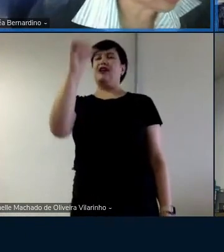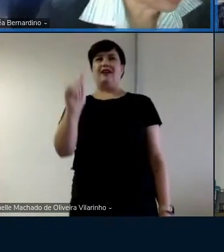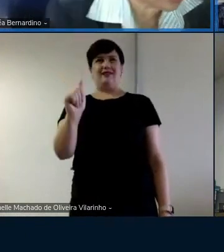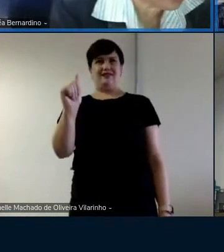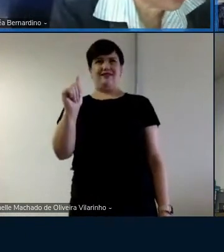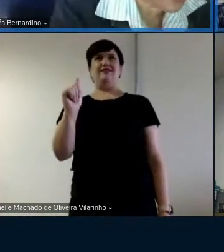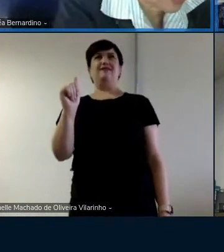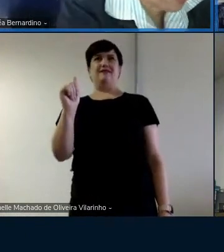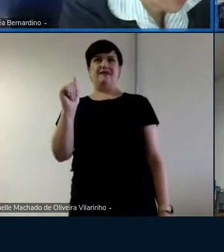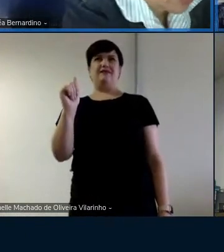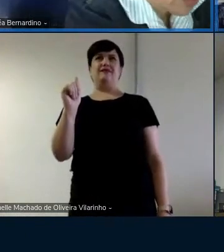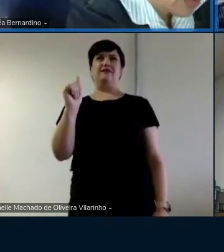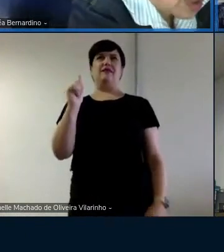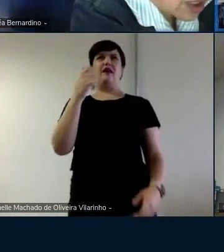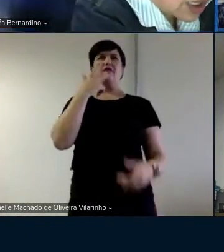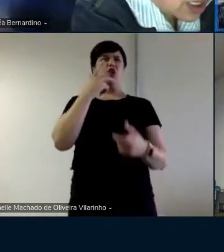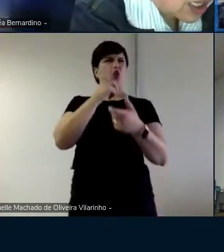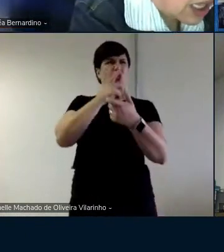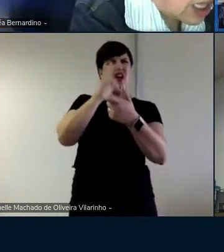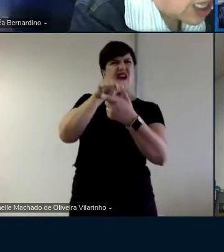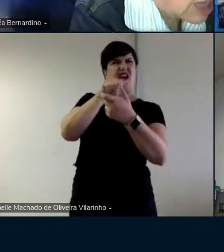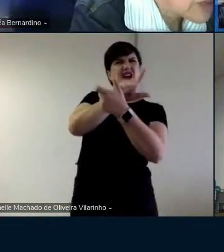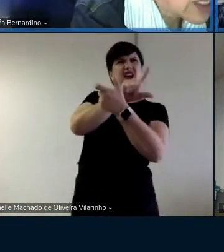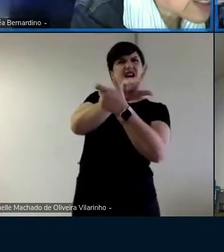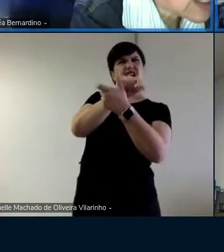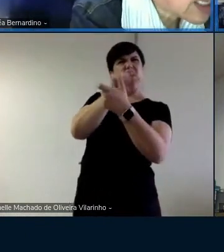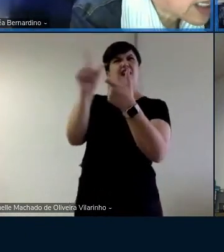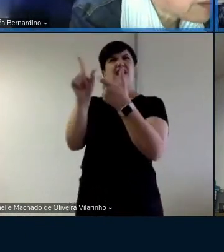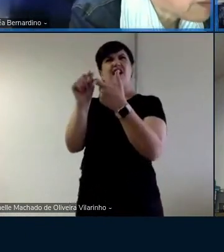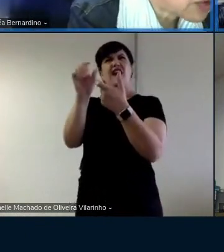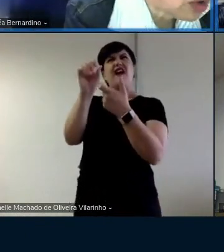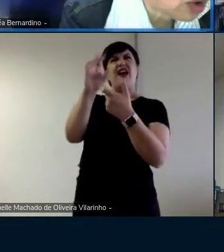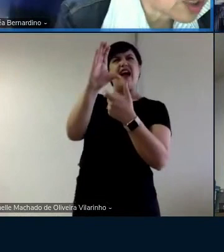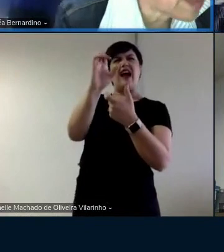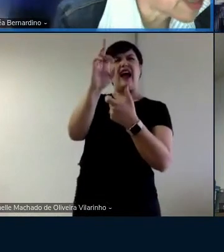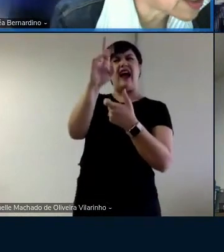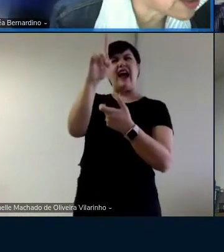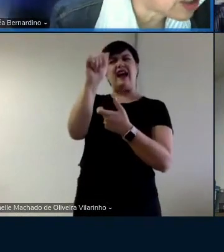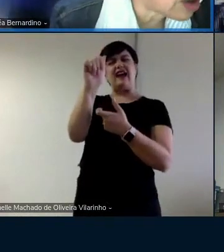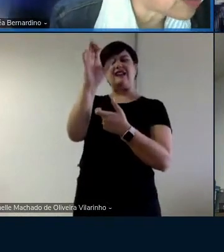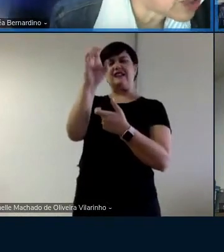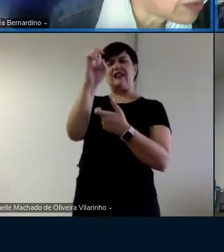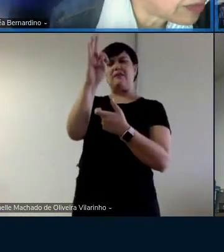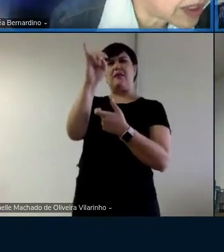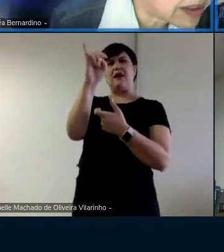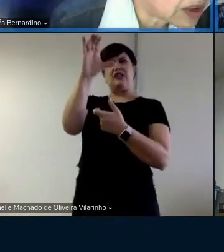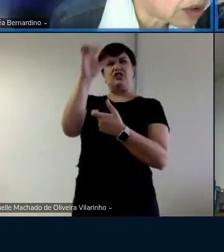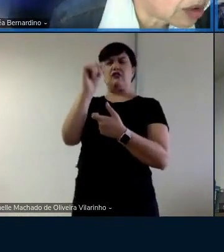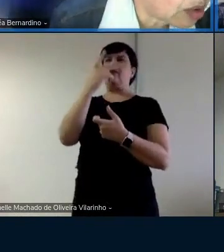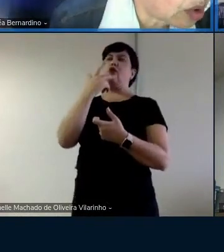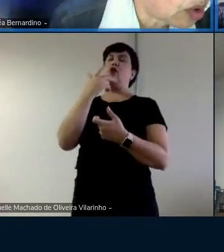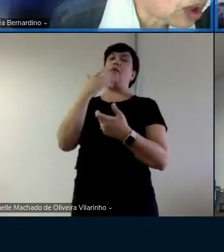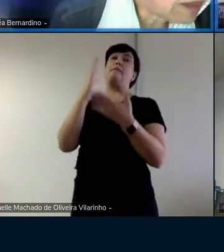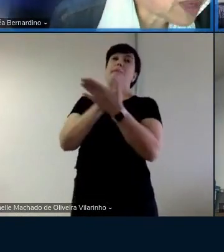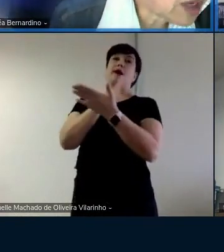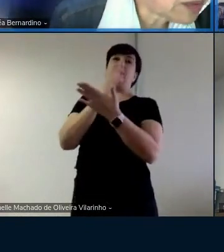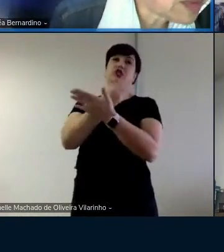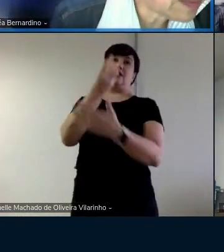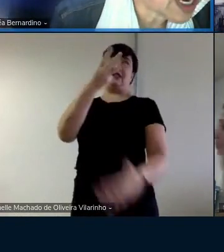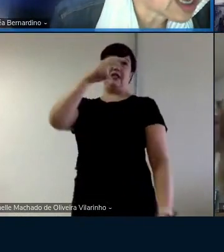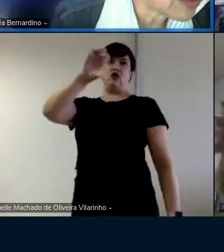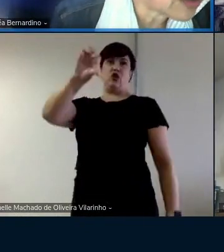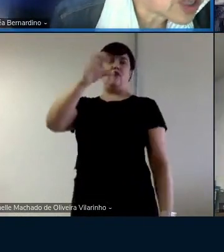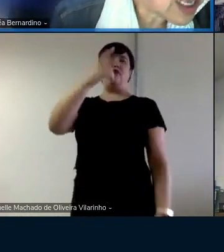ver aqui. Que um sufixo tem uma carga semântica? Seria isso? Você colocou na página 39 aqui, por exemplo, você colocou